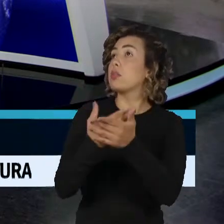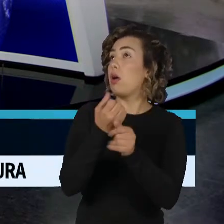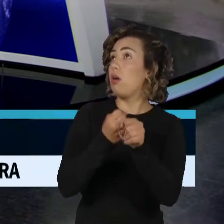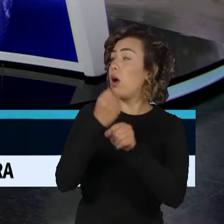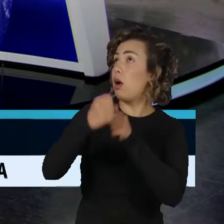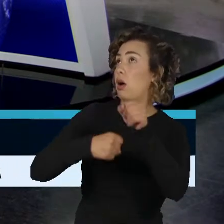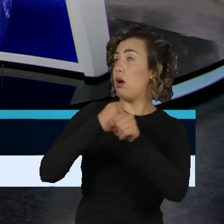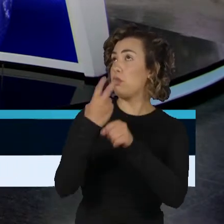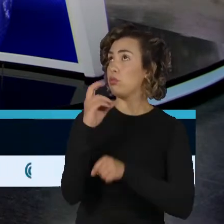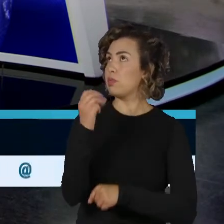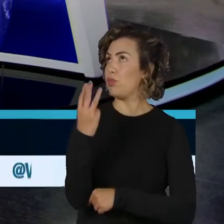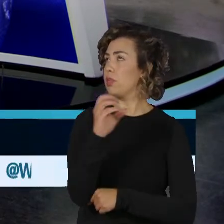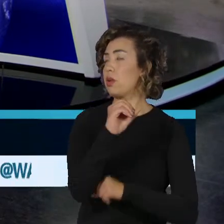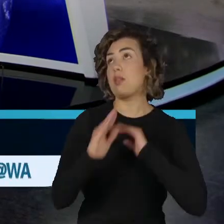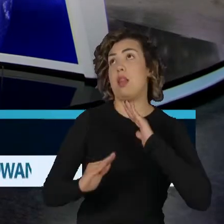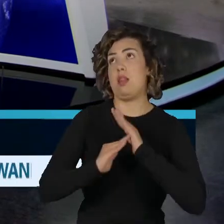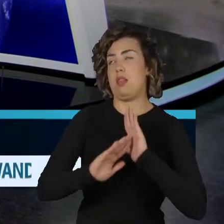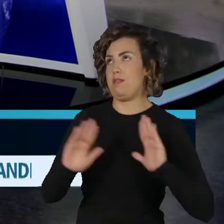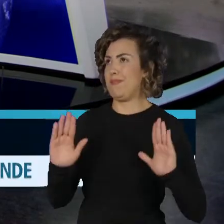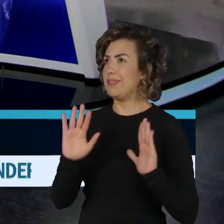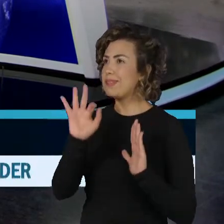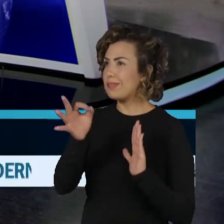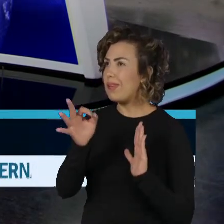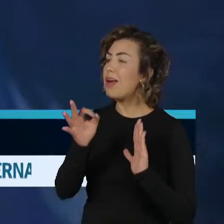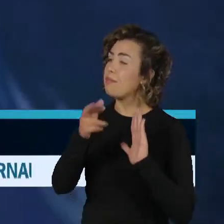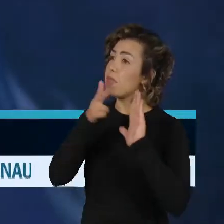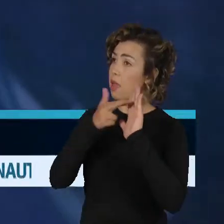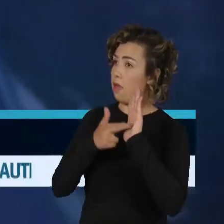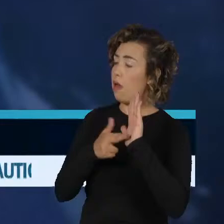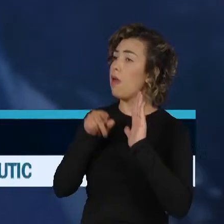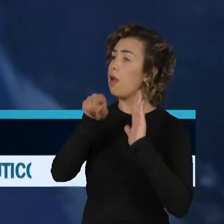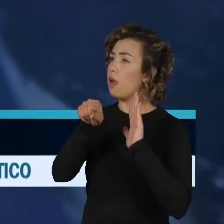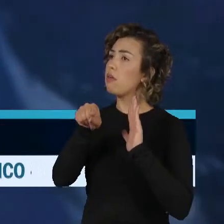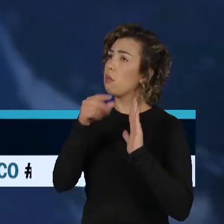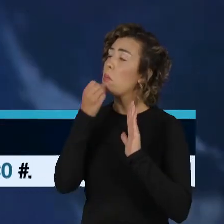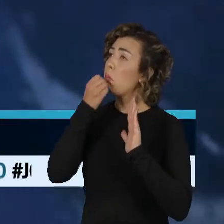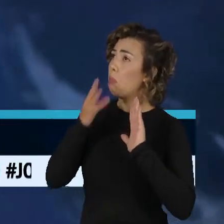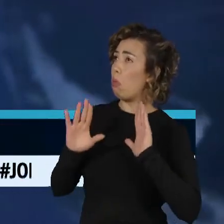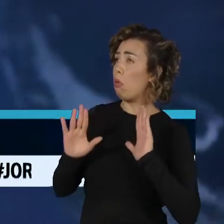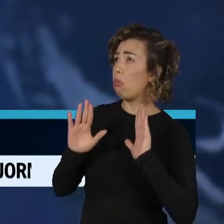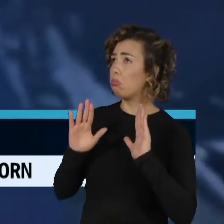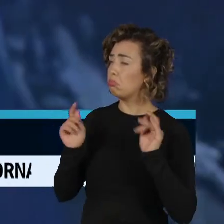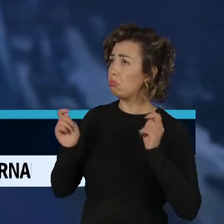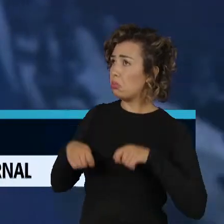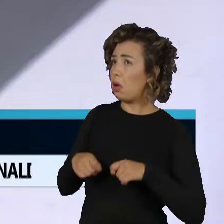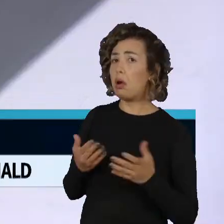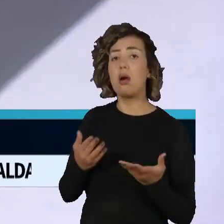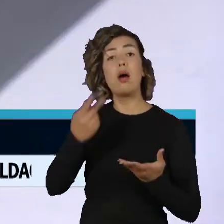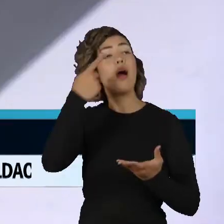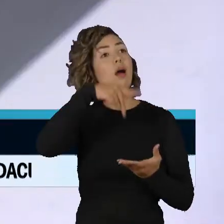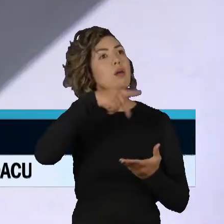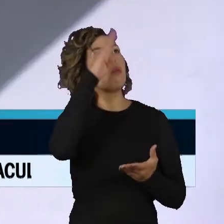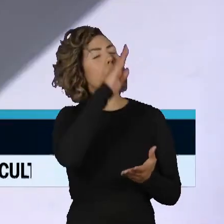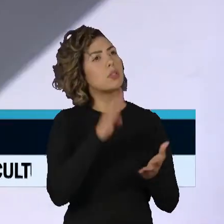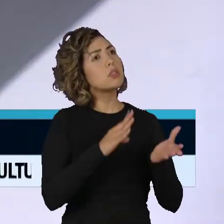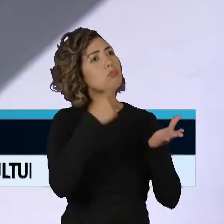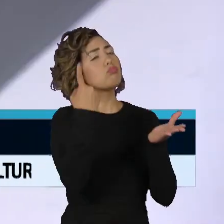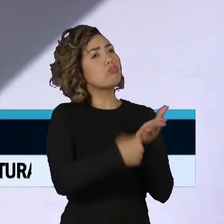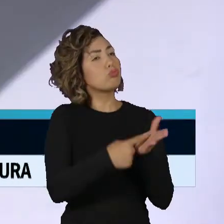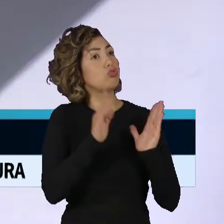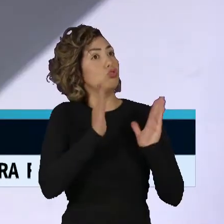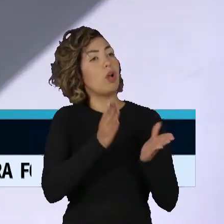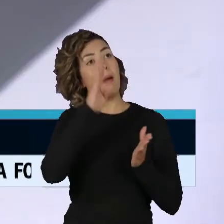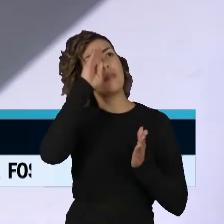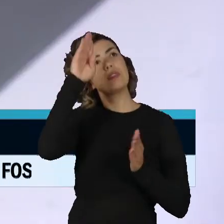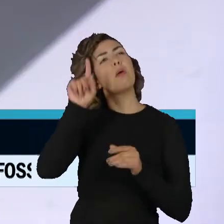uma lei como essa e uma regra, assim, ajuda no cumprimento dessa meta? O Brasil assumiu o compromisso em Paris,